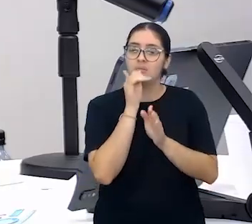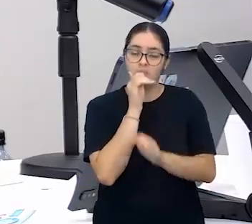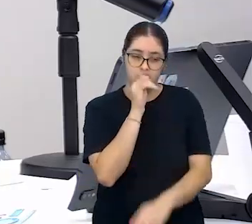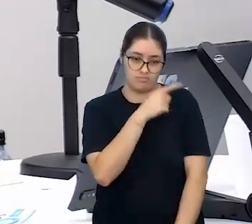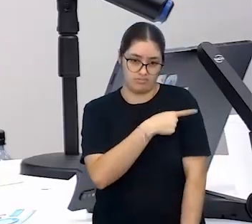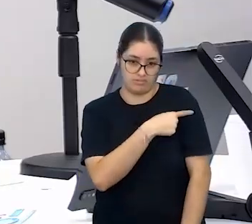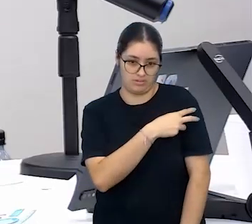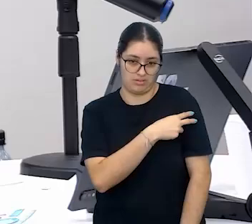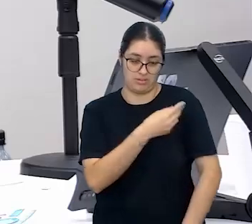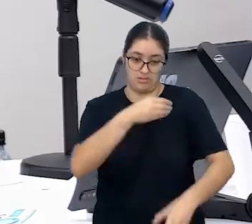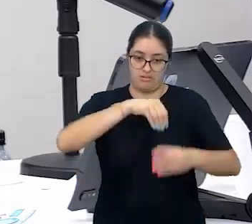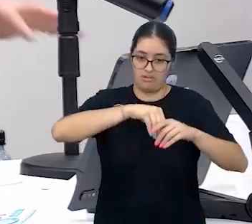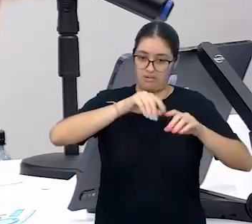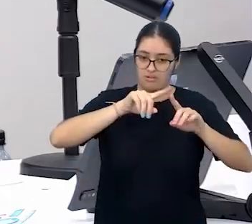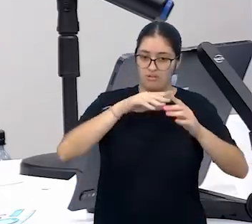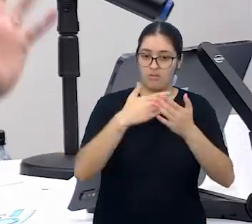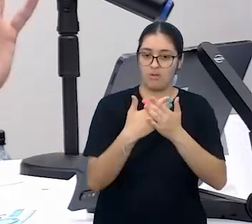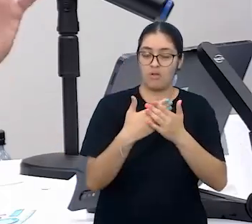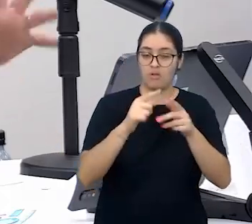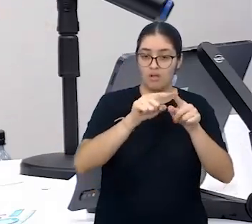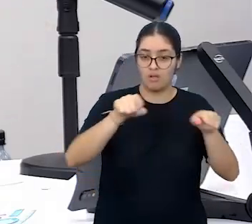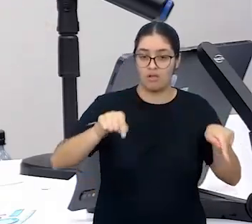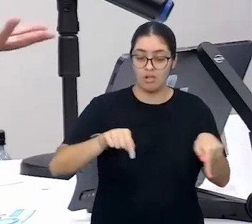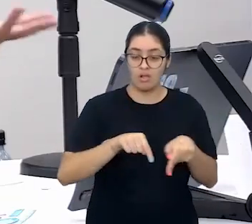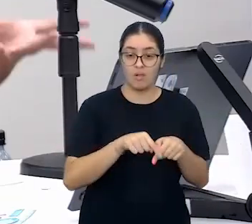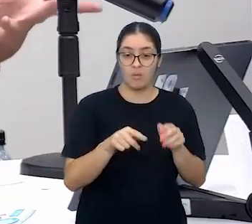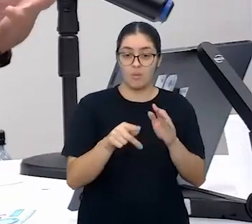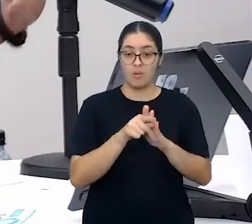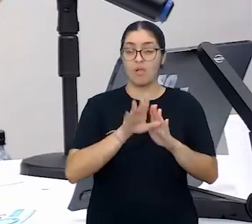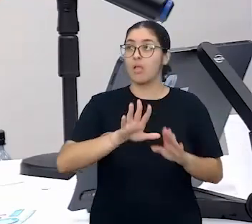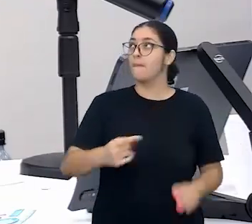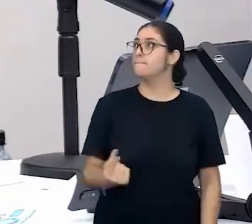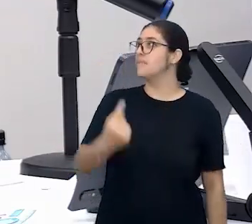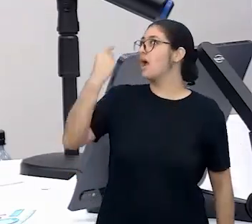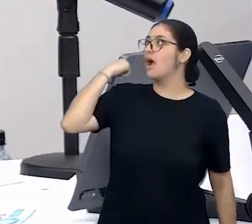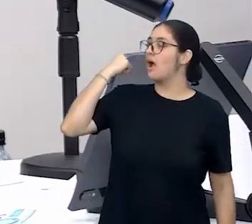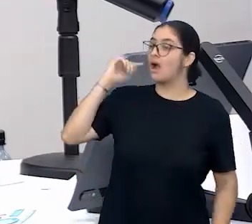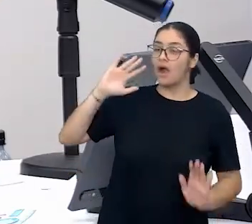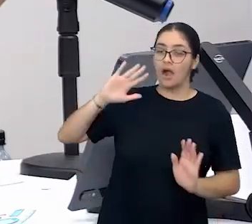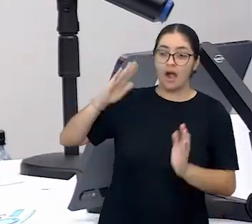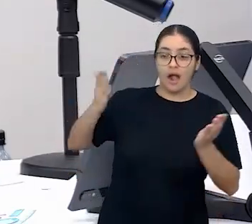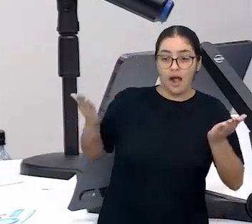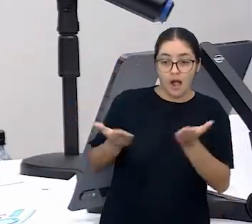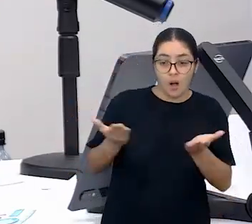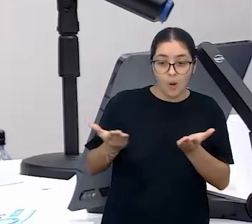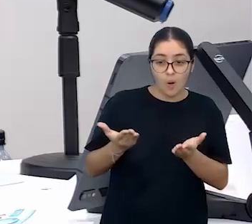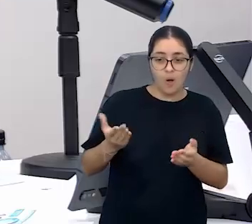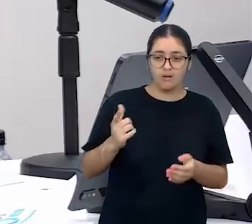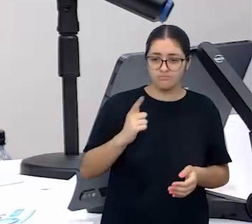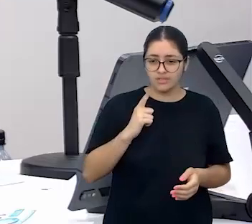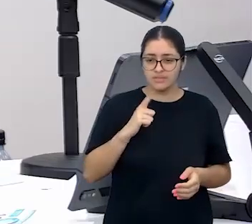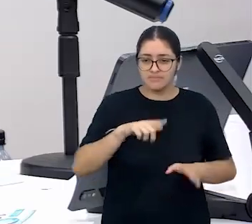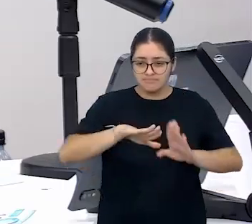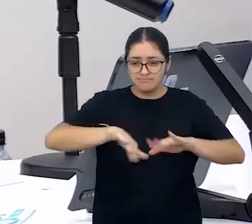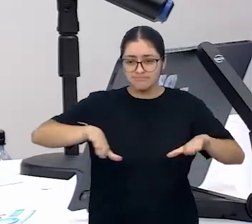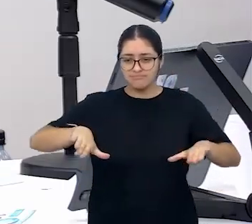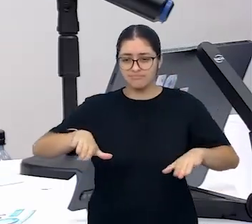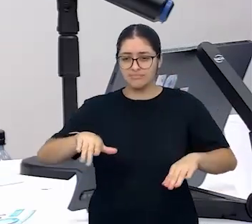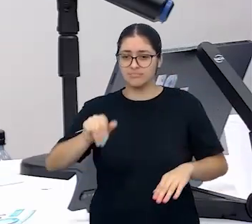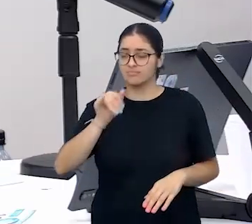dentro das nossas escolas, falando da nossa rede, não do passado. A gente está cheio de crianças aqui que